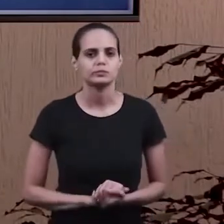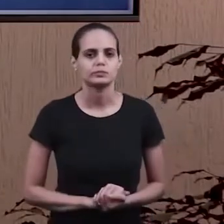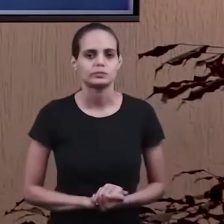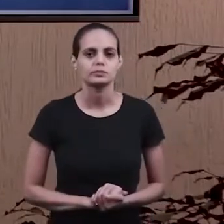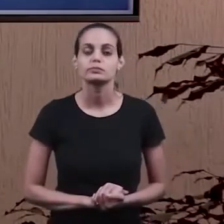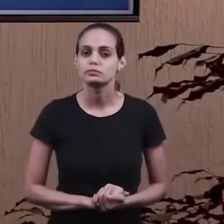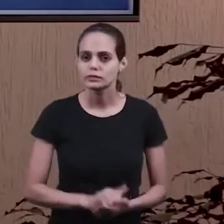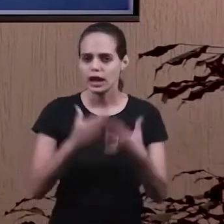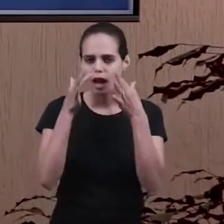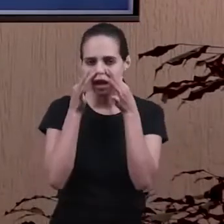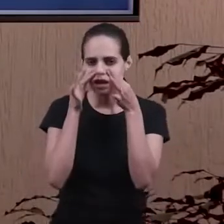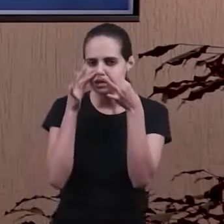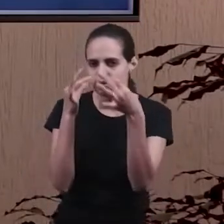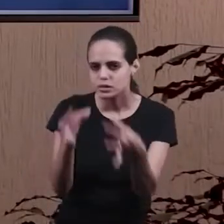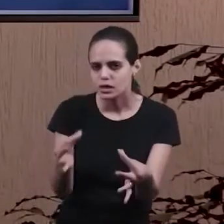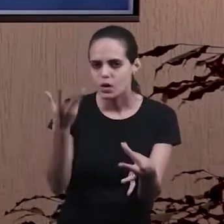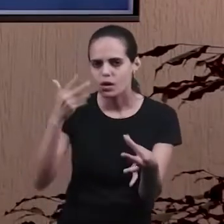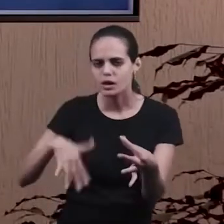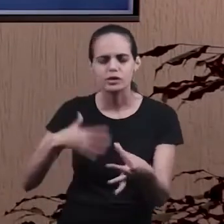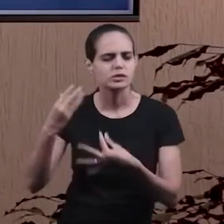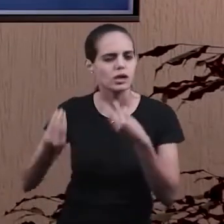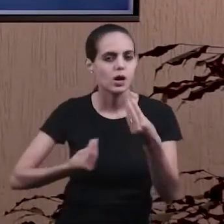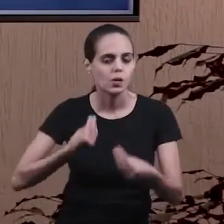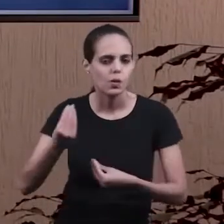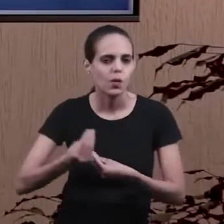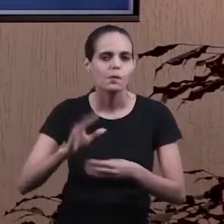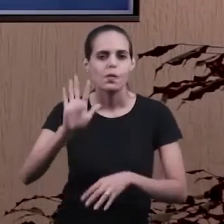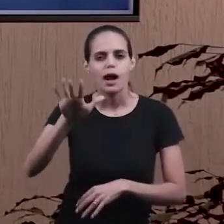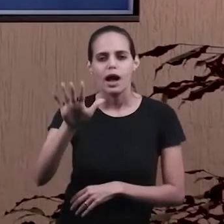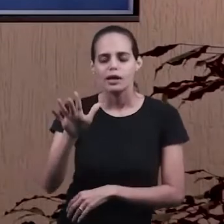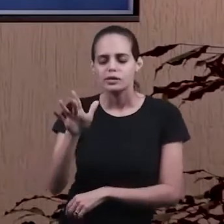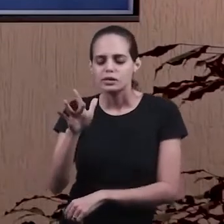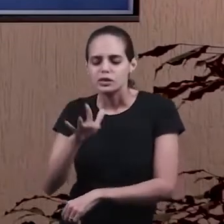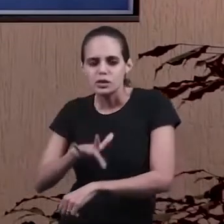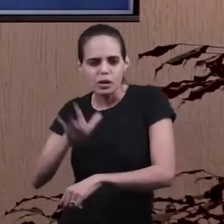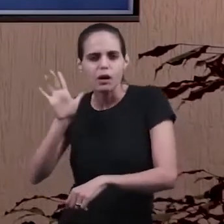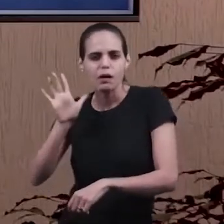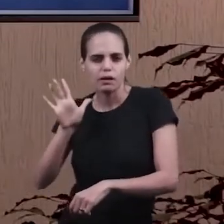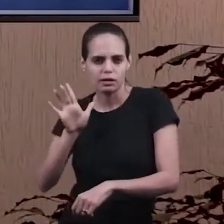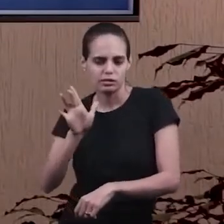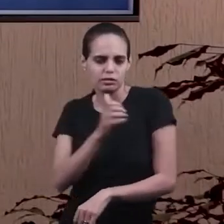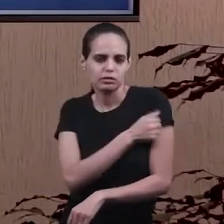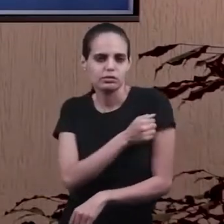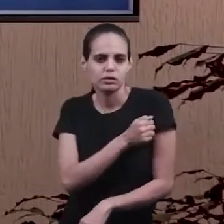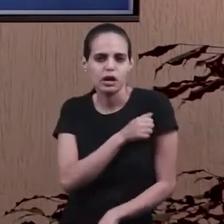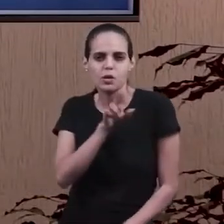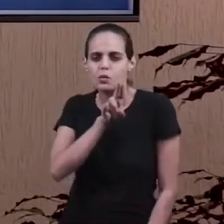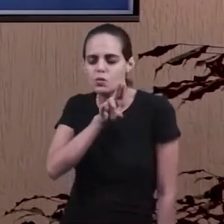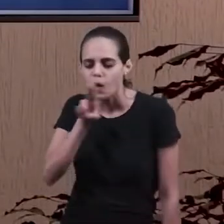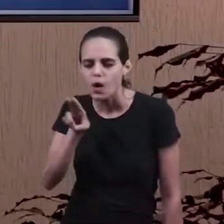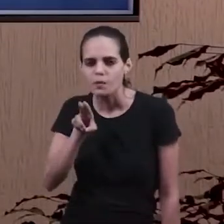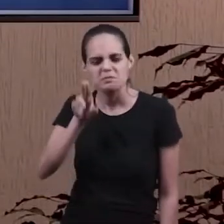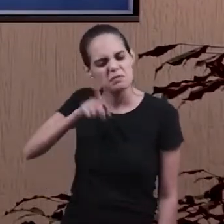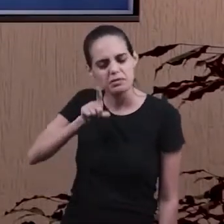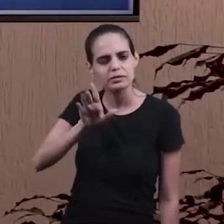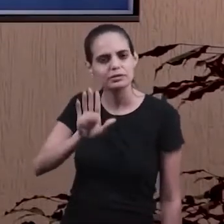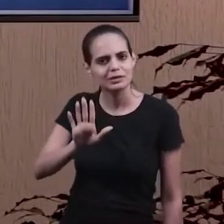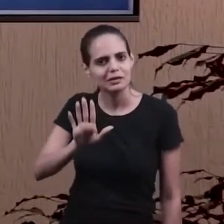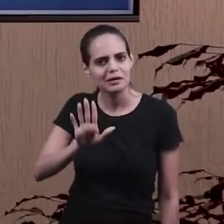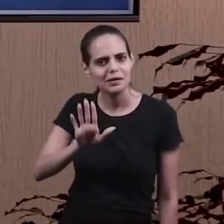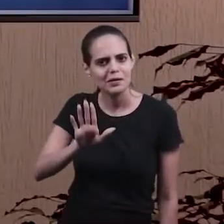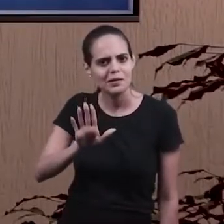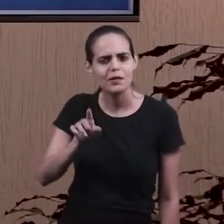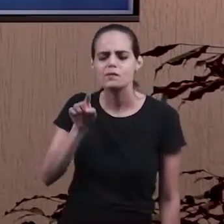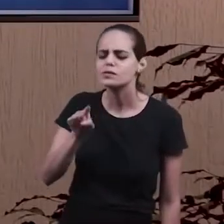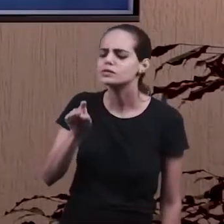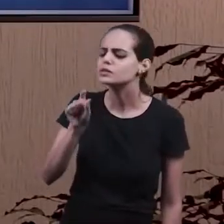a atenção da criança. Buscar como? Com pequenos toques, ou falando o nome da criança, não no sentido de chamar a atenção, mas dizer assim,